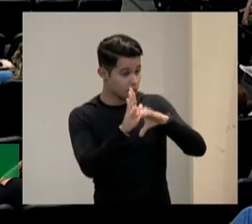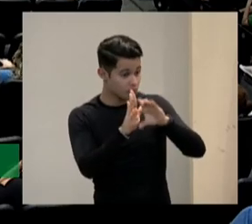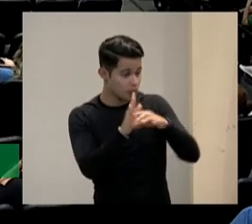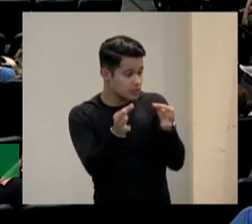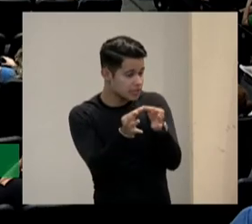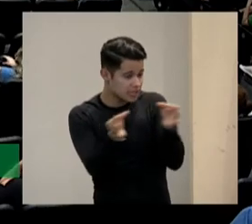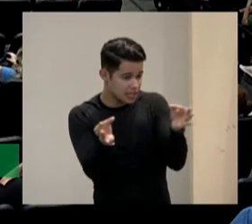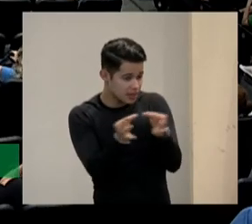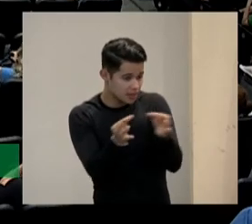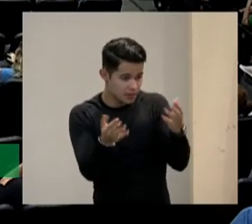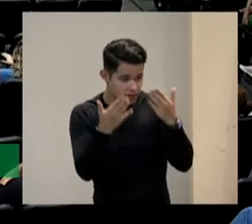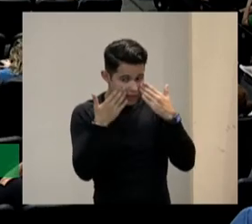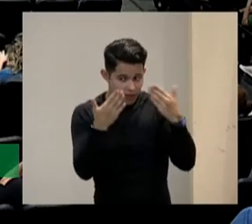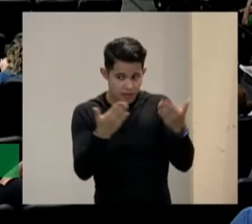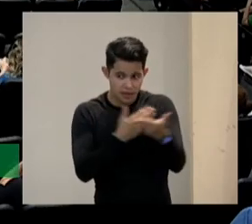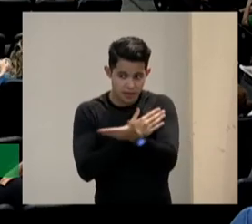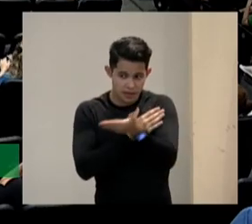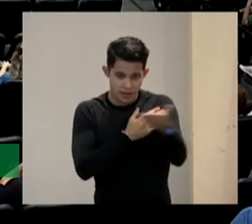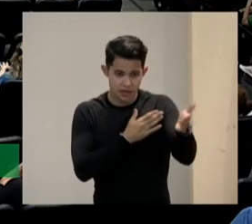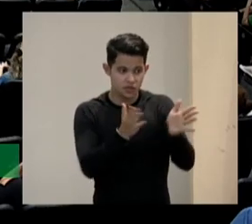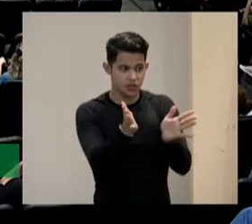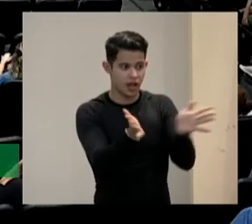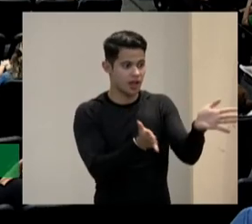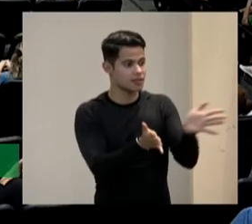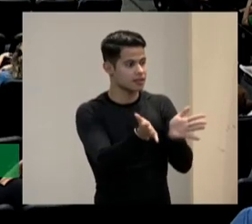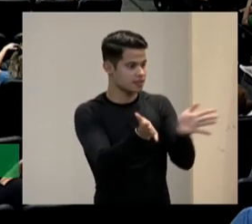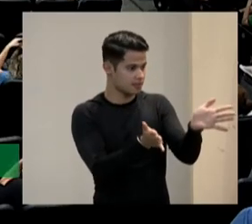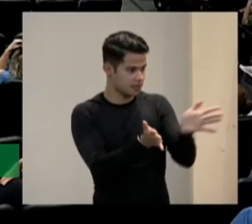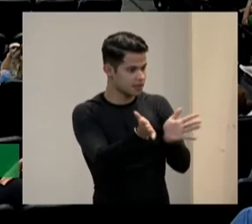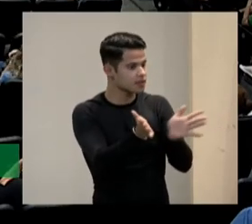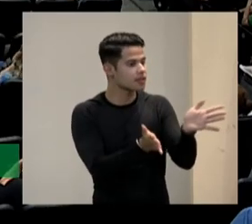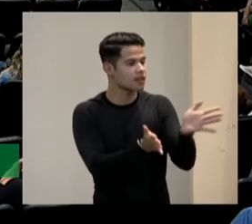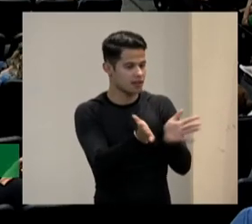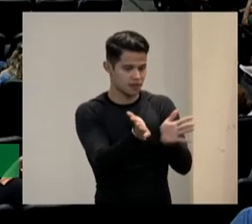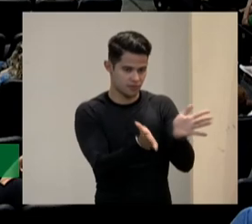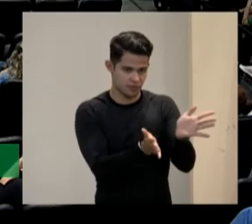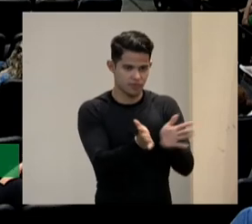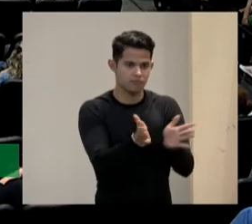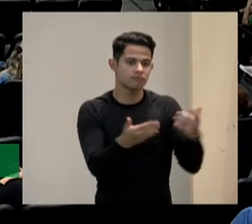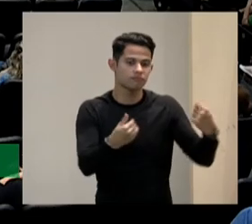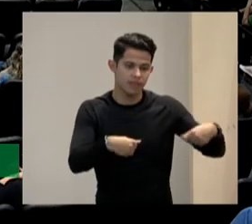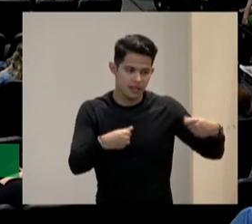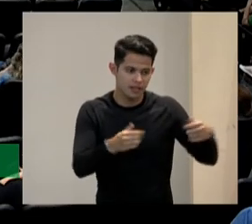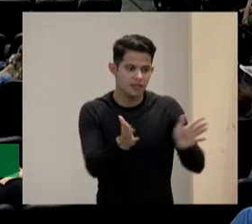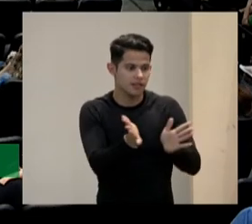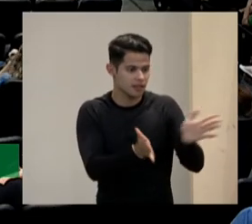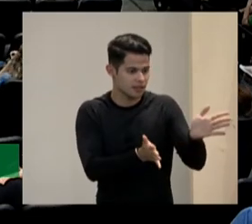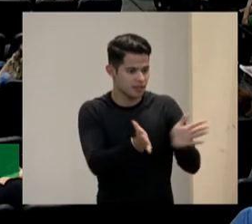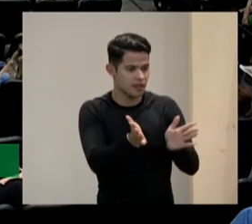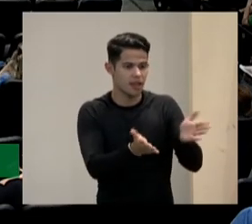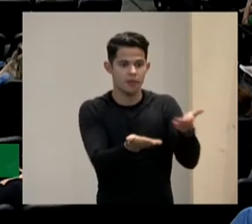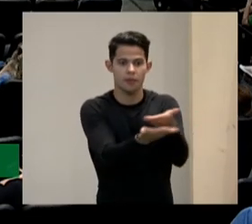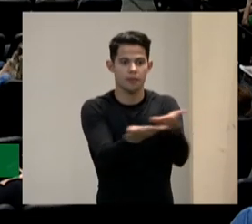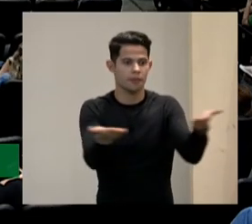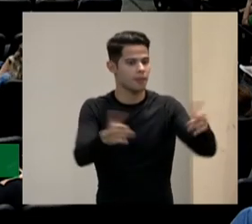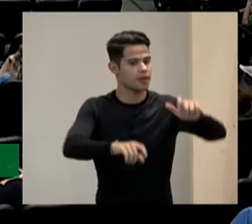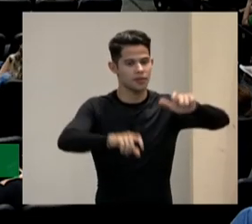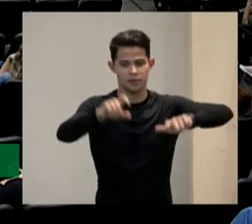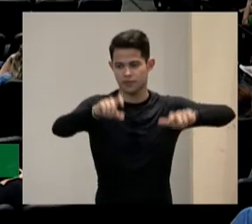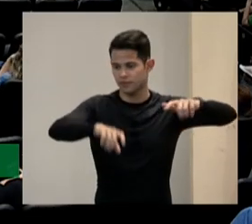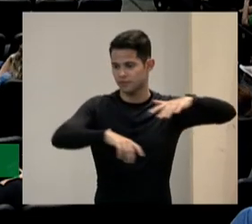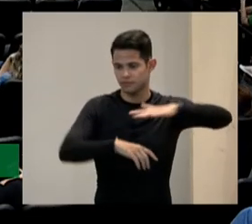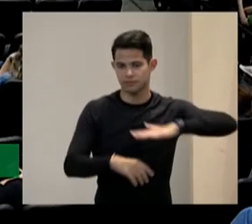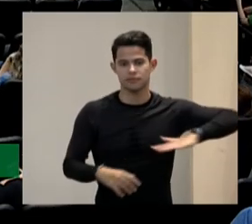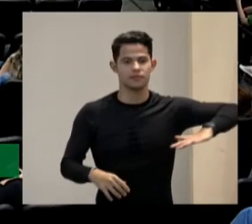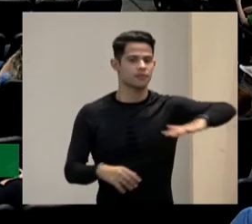simples é o conceito de acessibilidade algo que seja acessível para todas as pessoas tudo